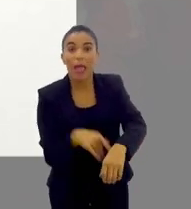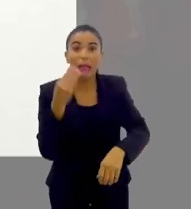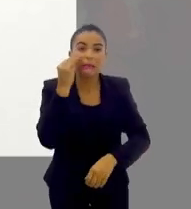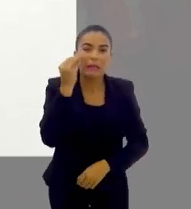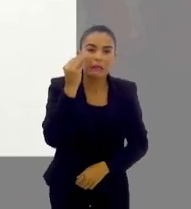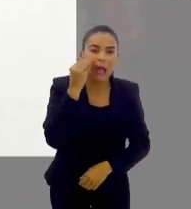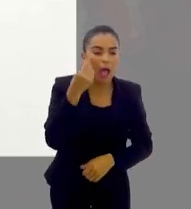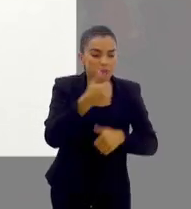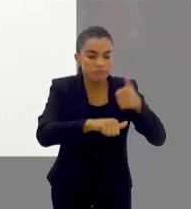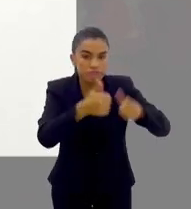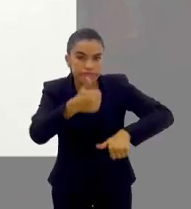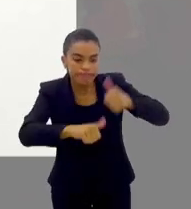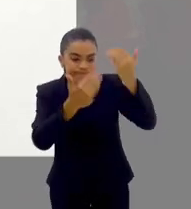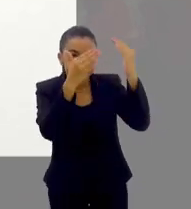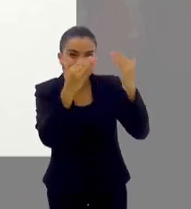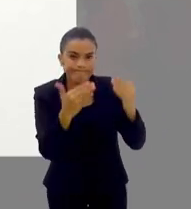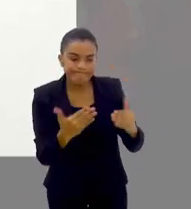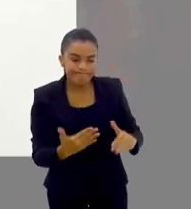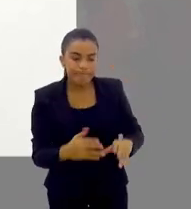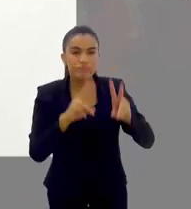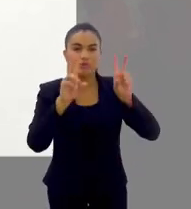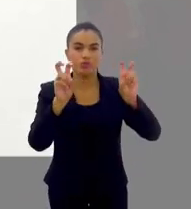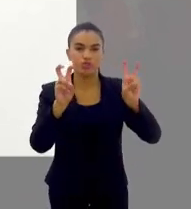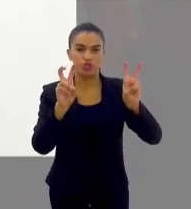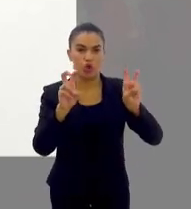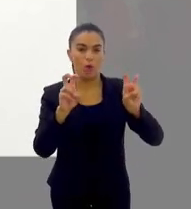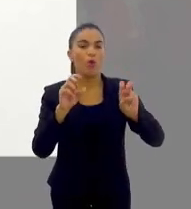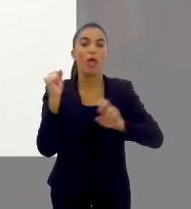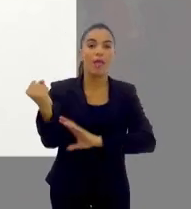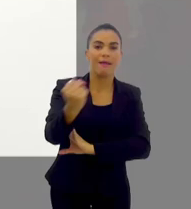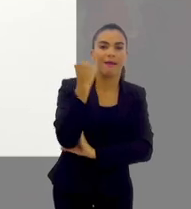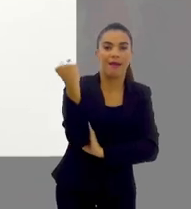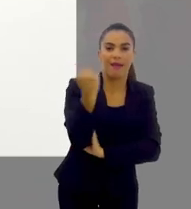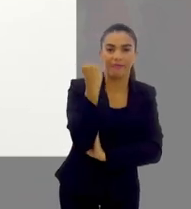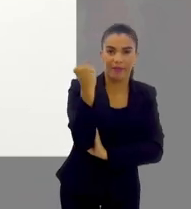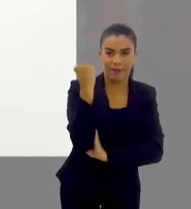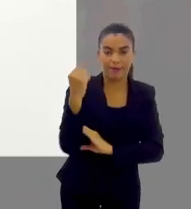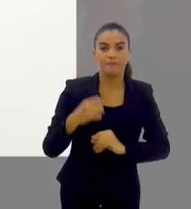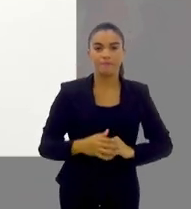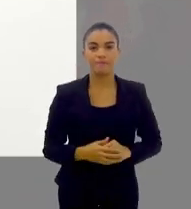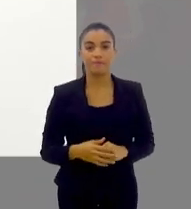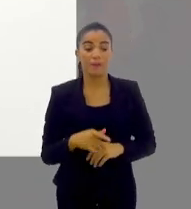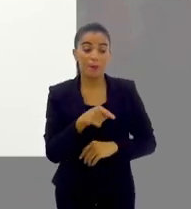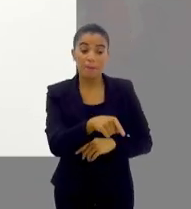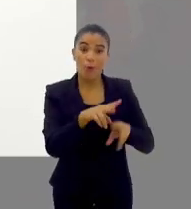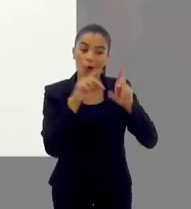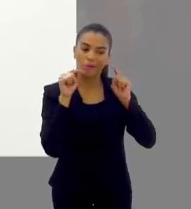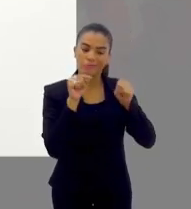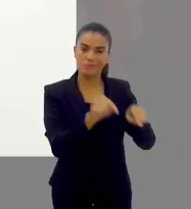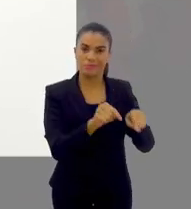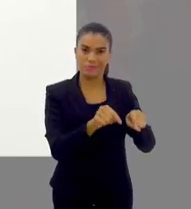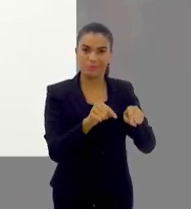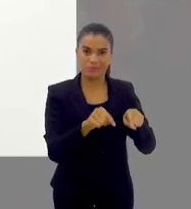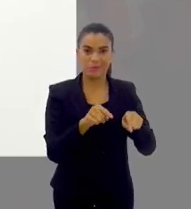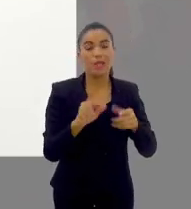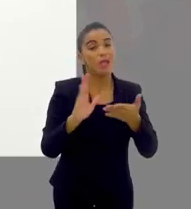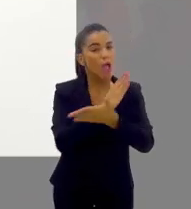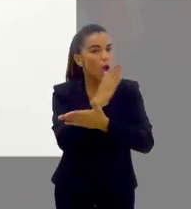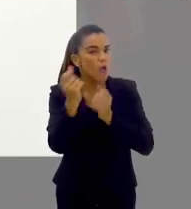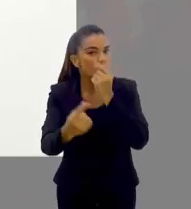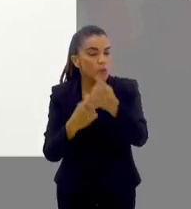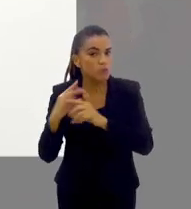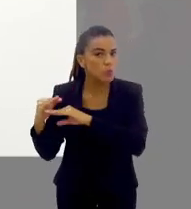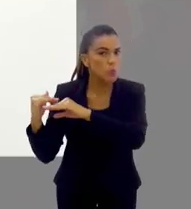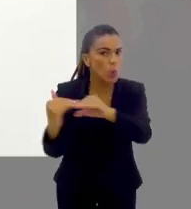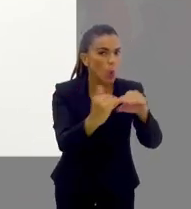tentar mapear e classificar, fazer uma triagem em termos de gravidade, né, por conta desse fator, que em alguns